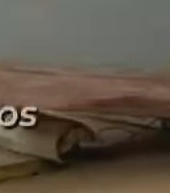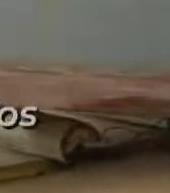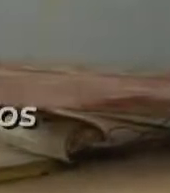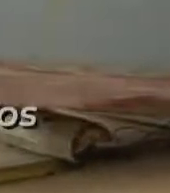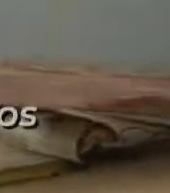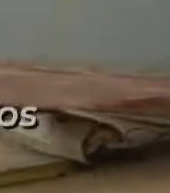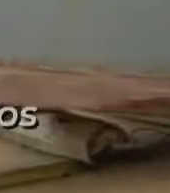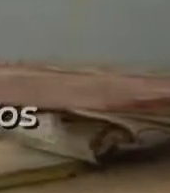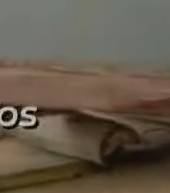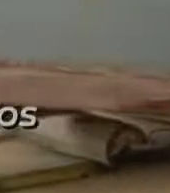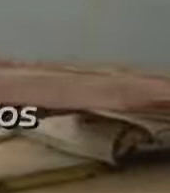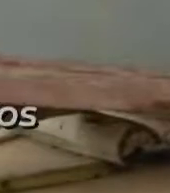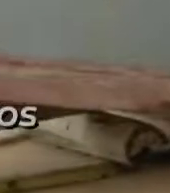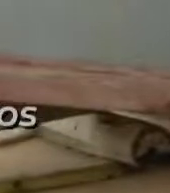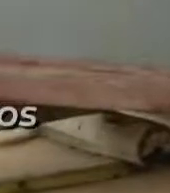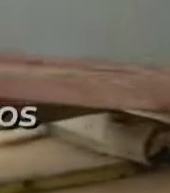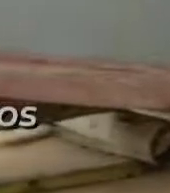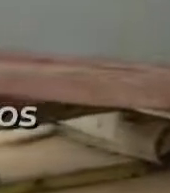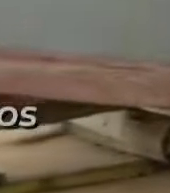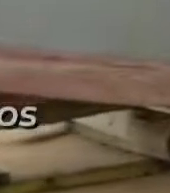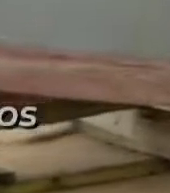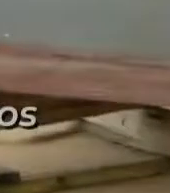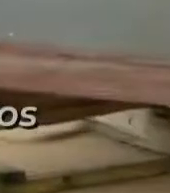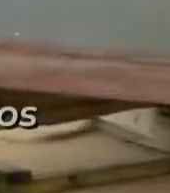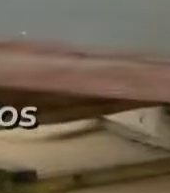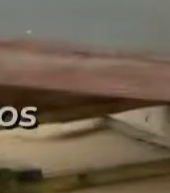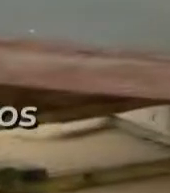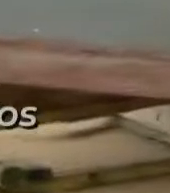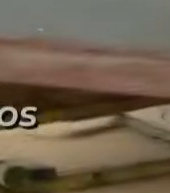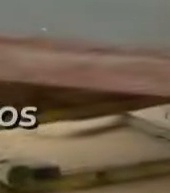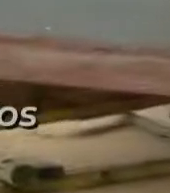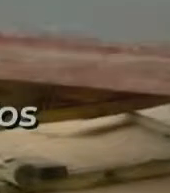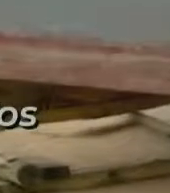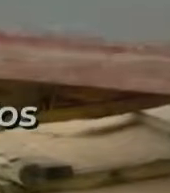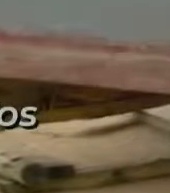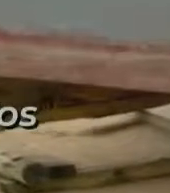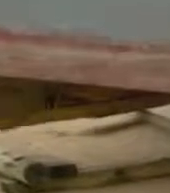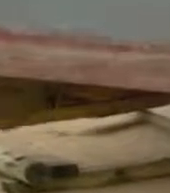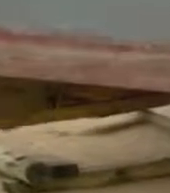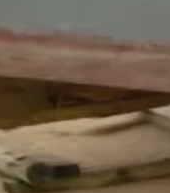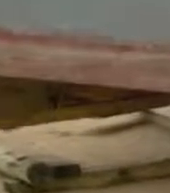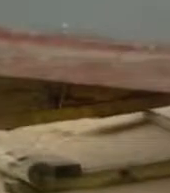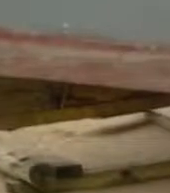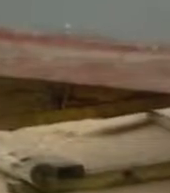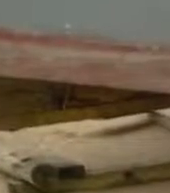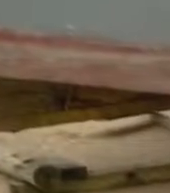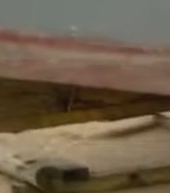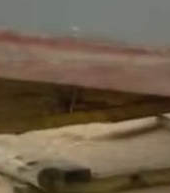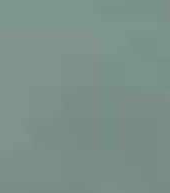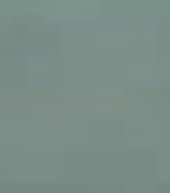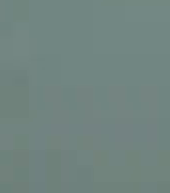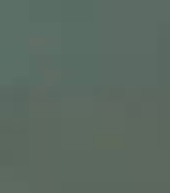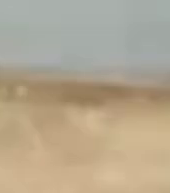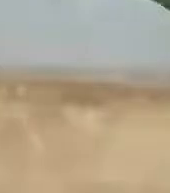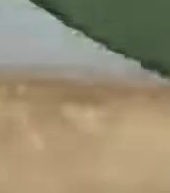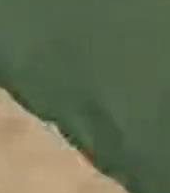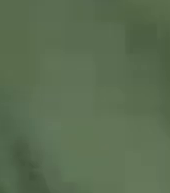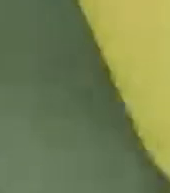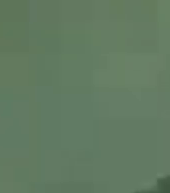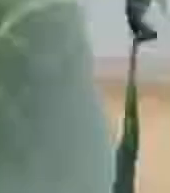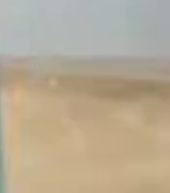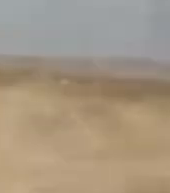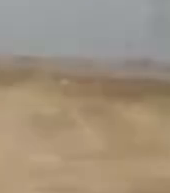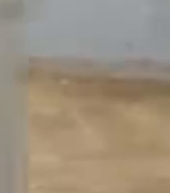subitamente, sem avisar ninguém, eles não estavam preparados, diminuindo, significativamente, a quantidade, que eles podem pescar. E lembrando,